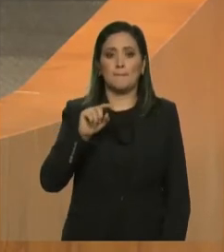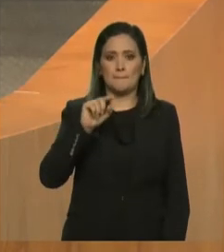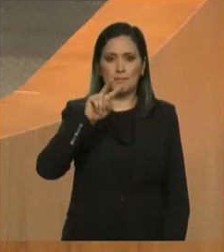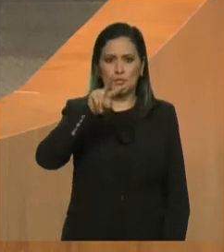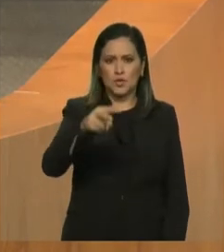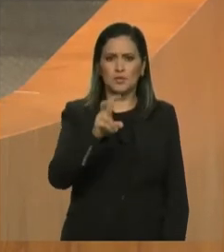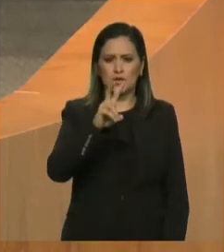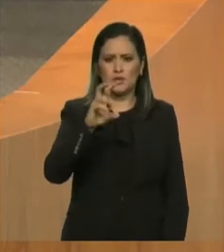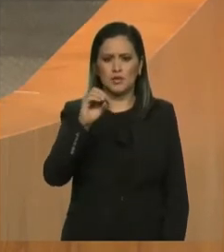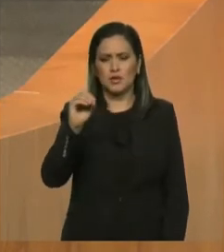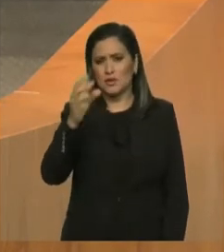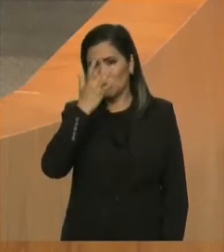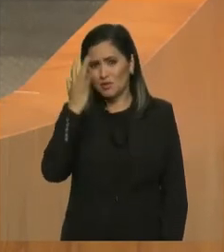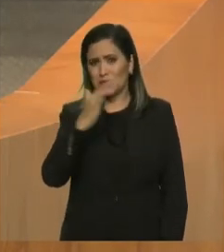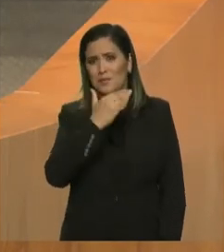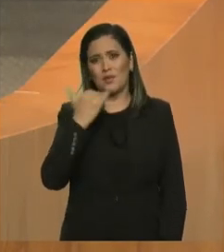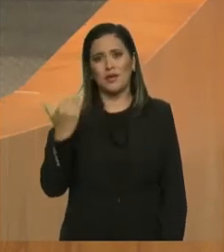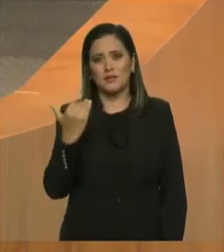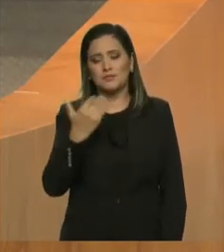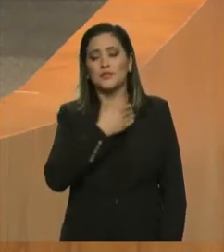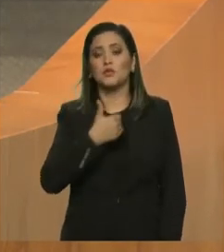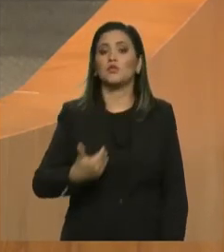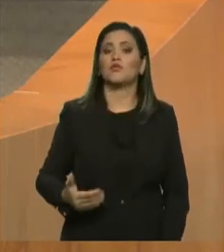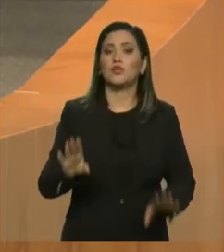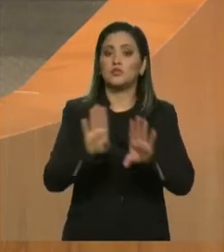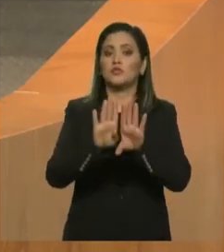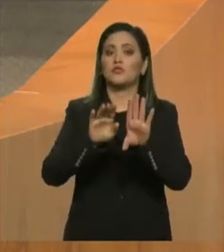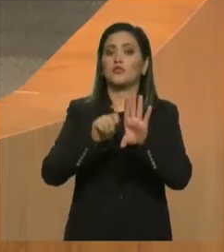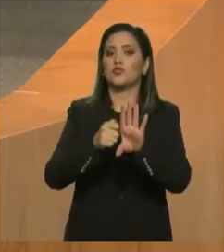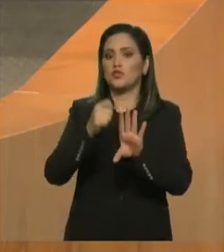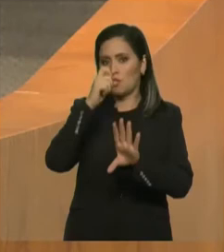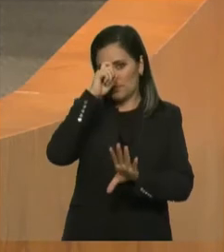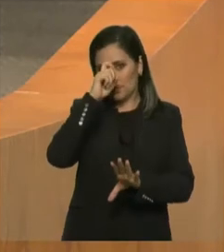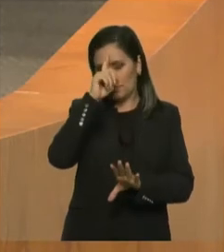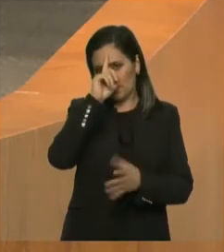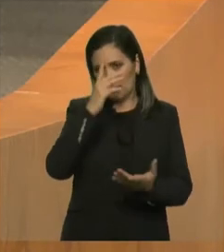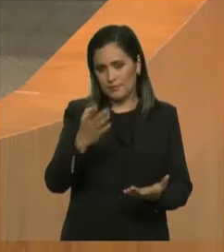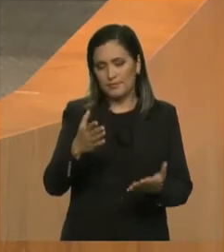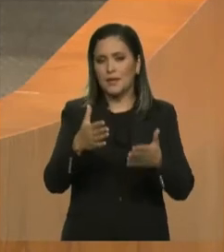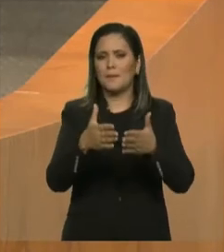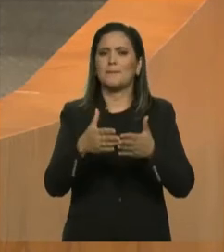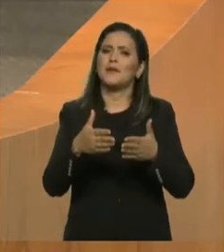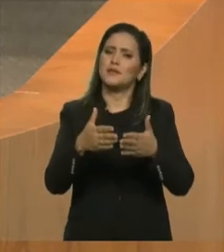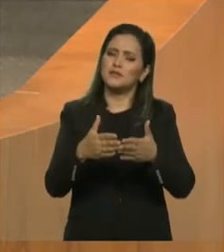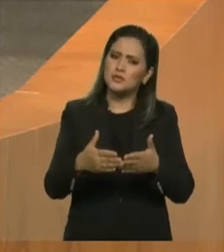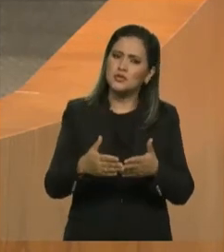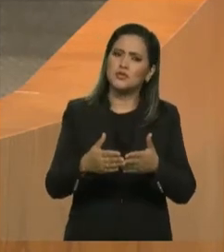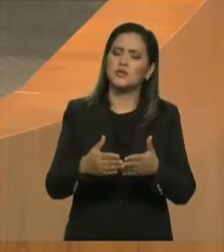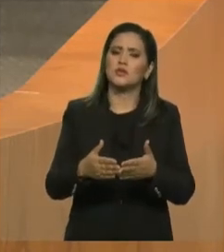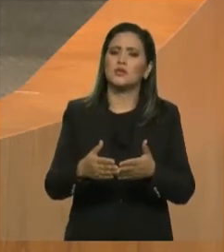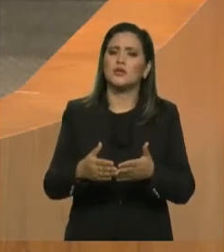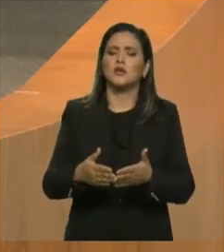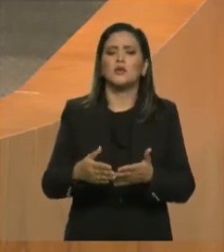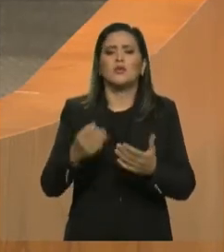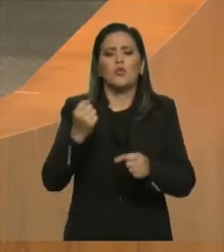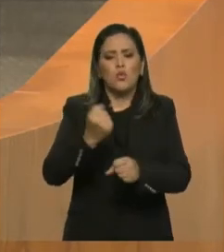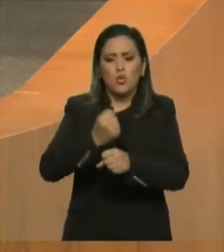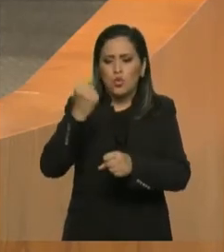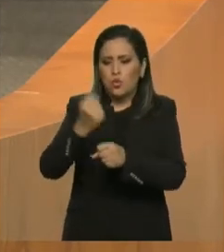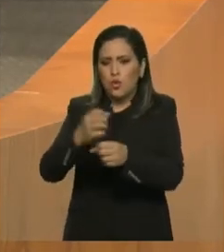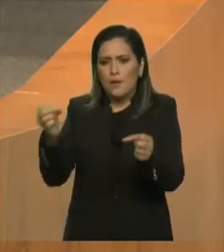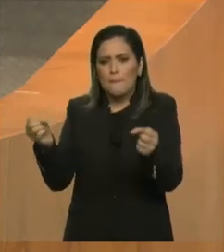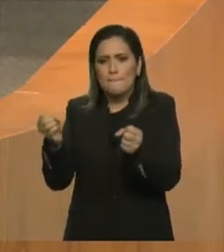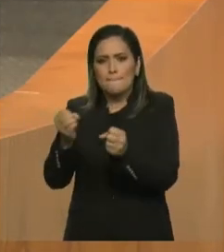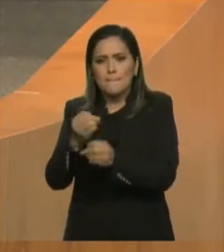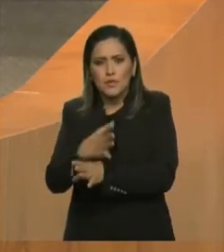Nós queremos, nesse momento, solicitar ao governo do Estado que conclua as obras do Hospital Metropolitano, do